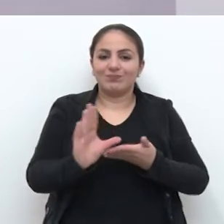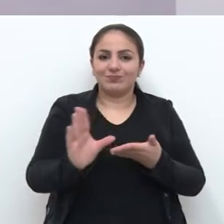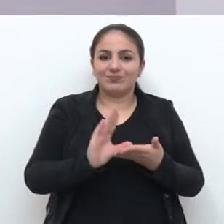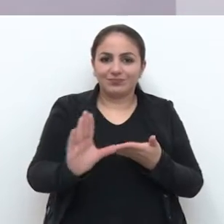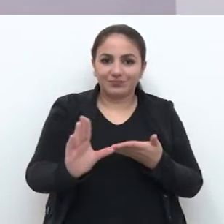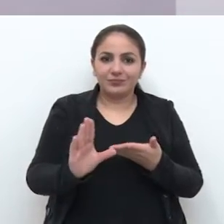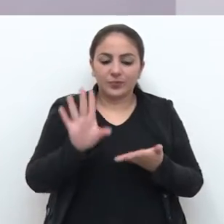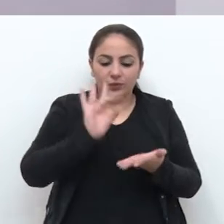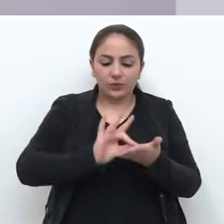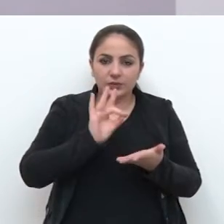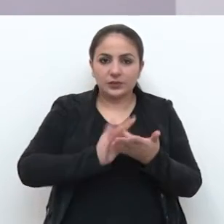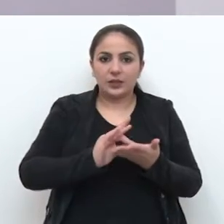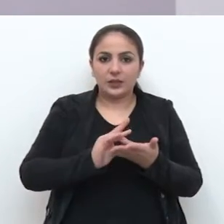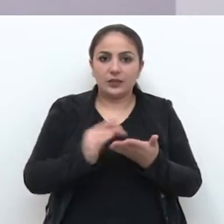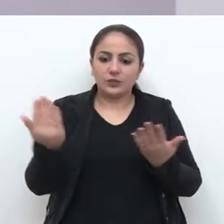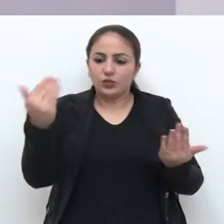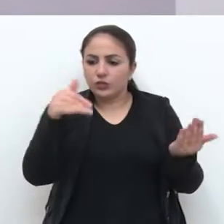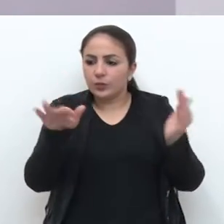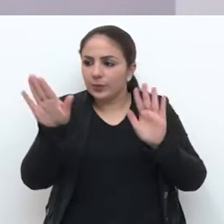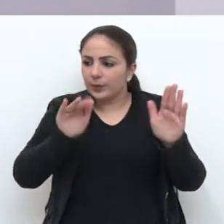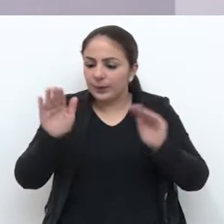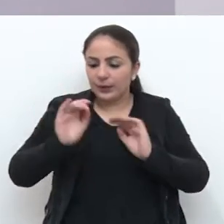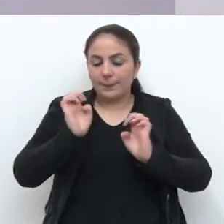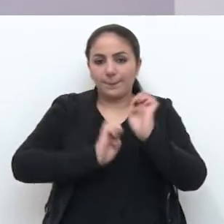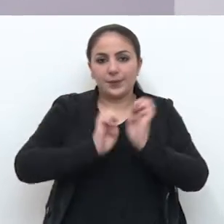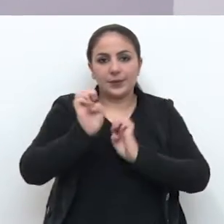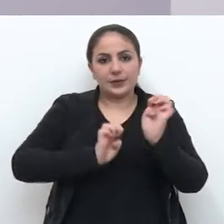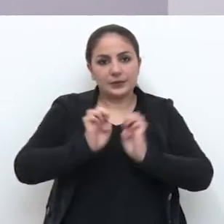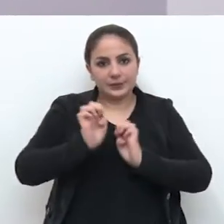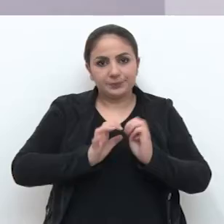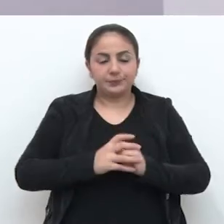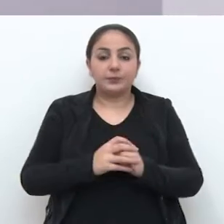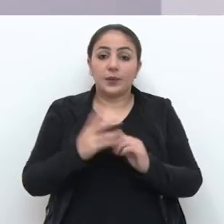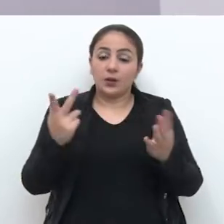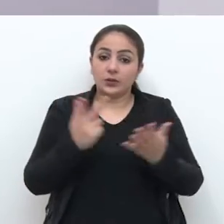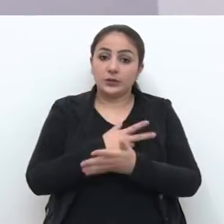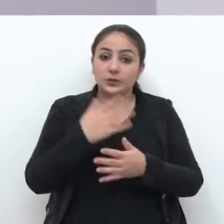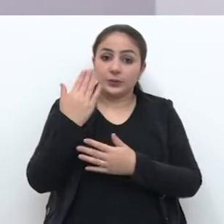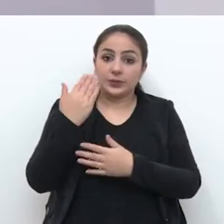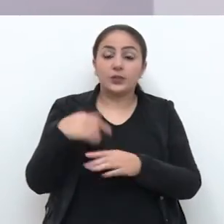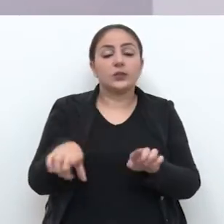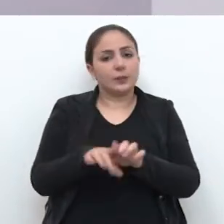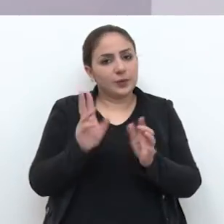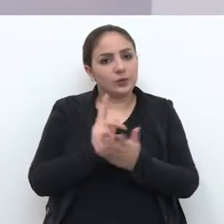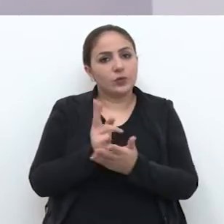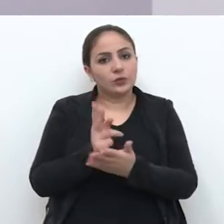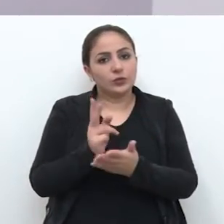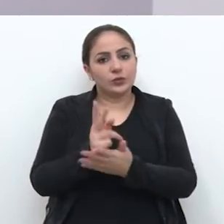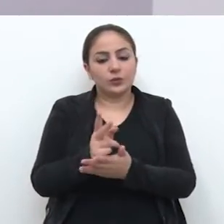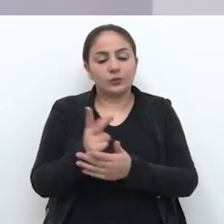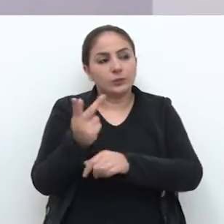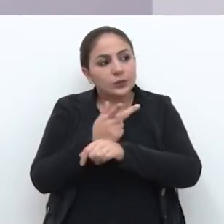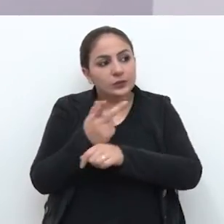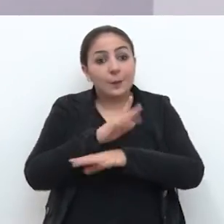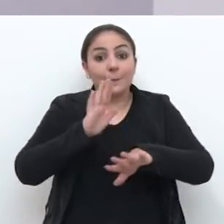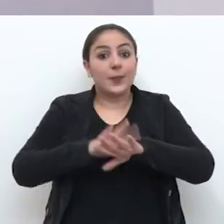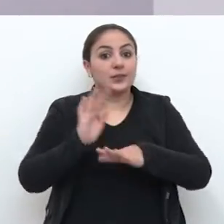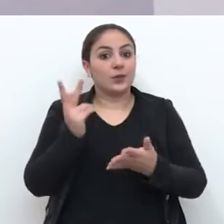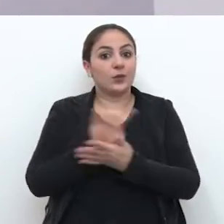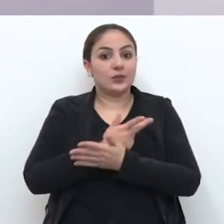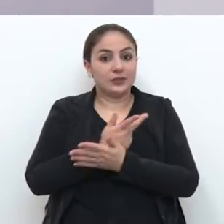buscando novos investimentos, garantindo a vinda para a cidade de empresas. Isso aconteceu no passado e continua